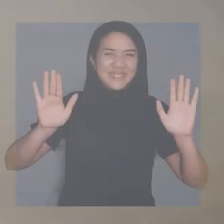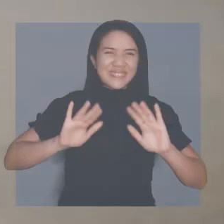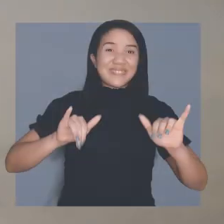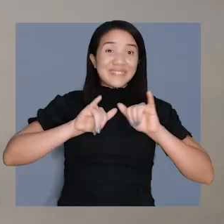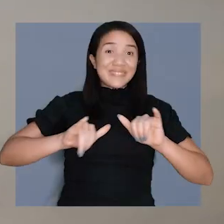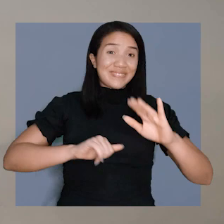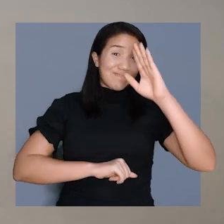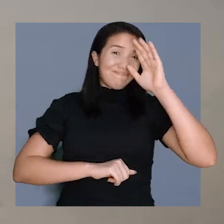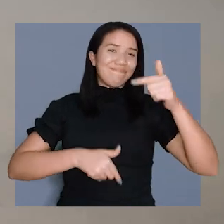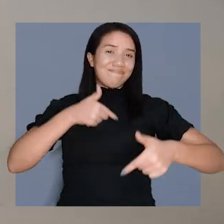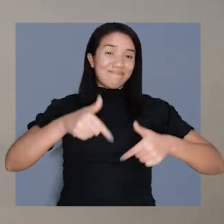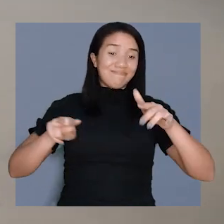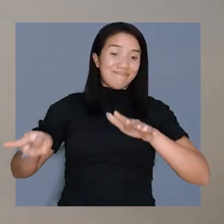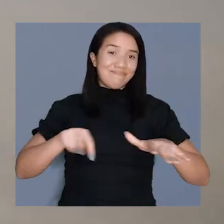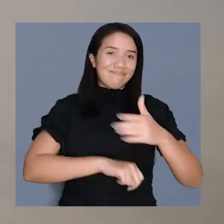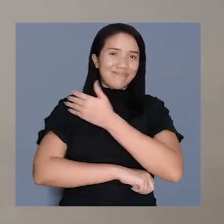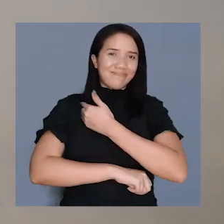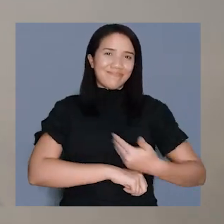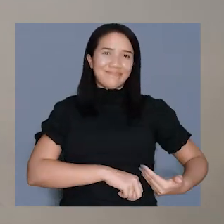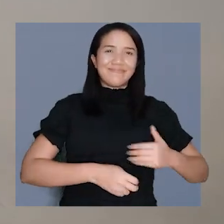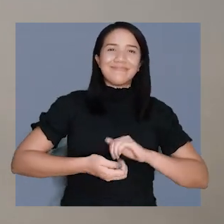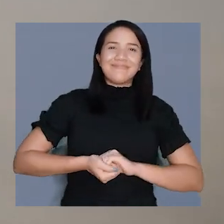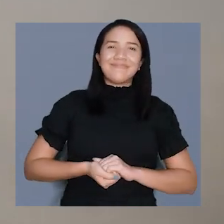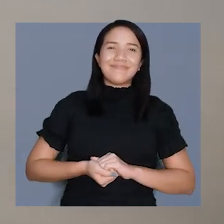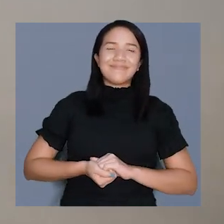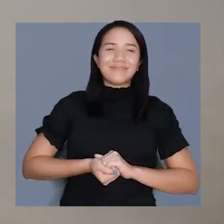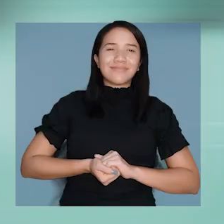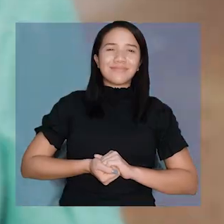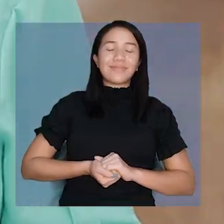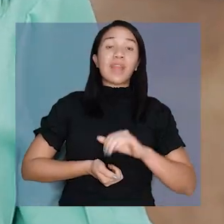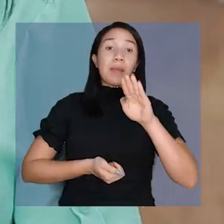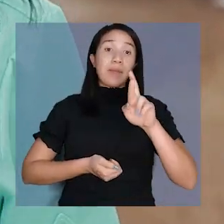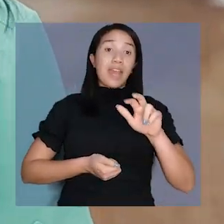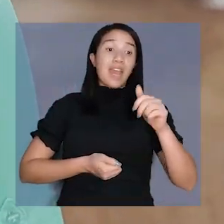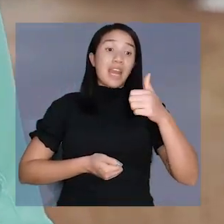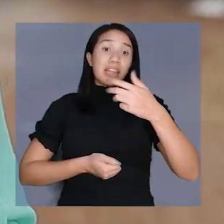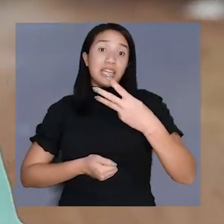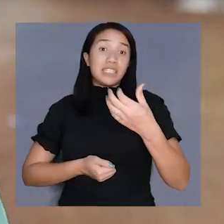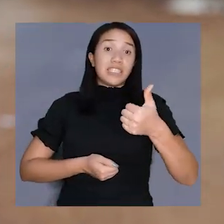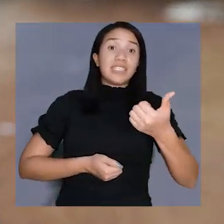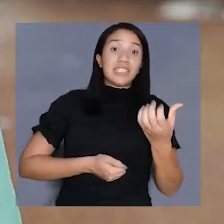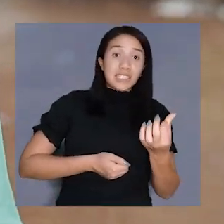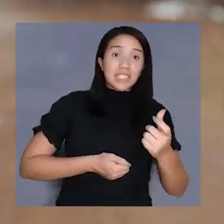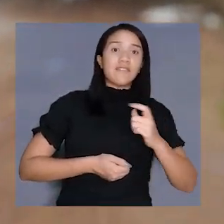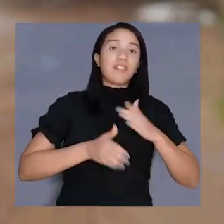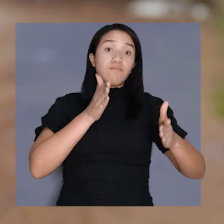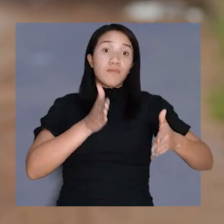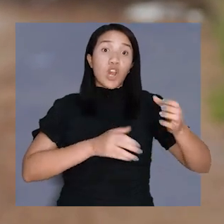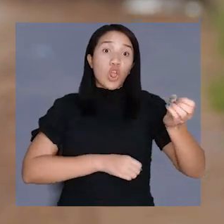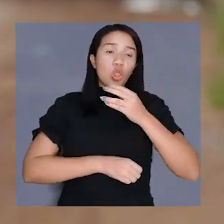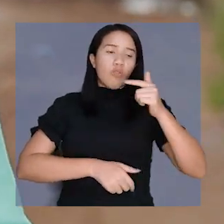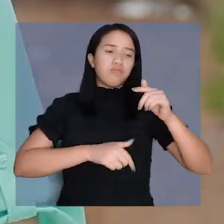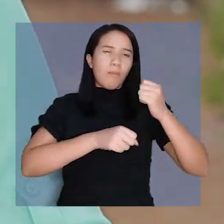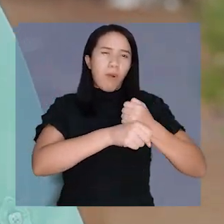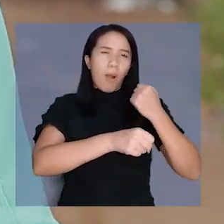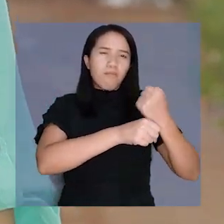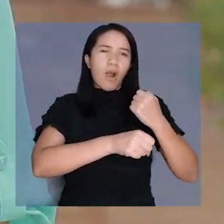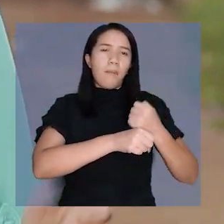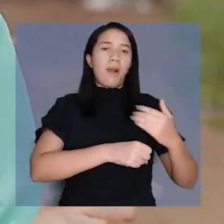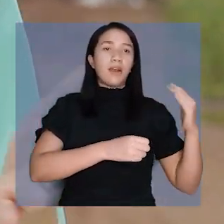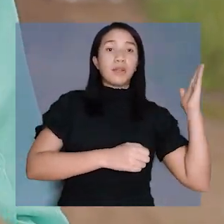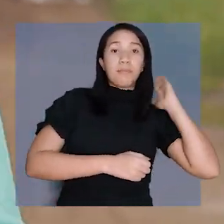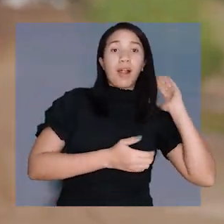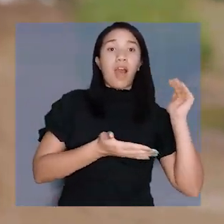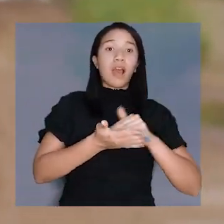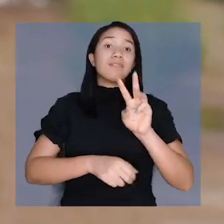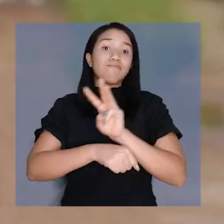Olá, te conto agora as principais ações do Estado nessa semana. A BR-316 vai entrar em nova face do projeto no